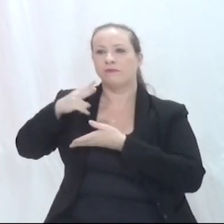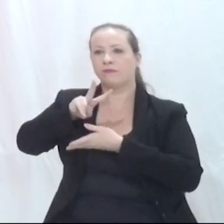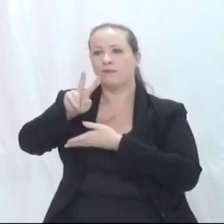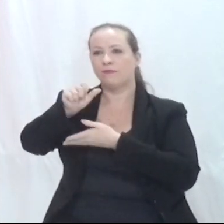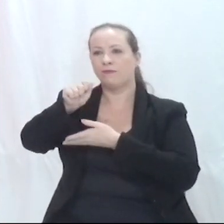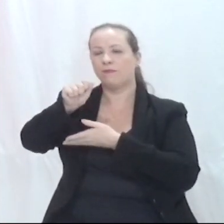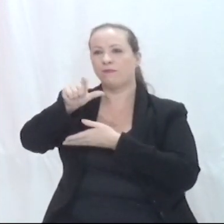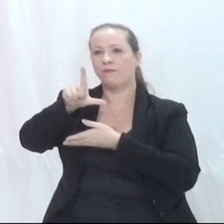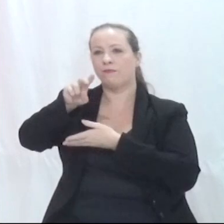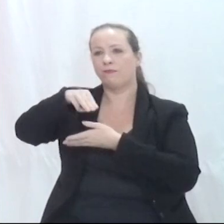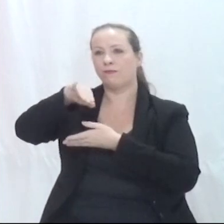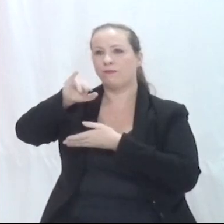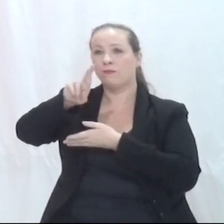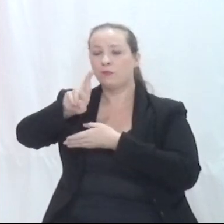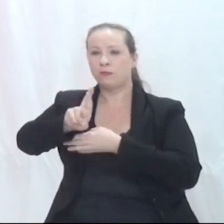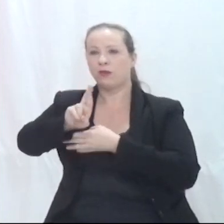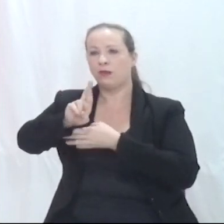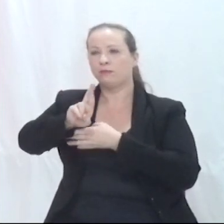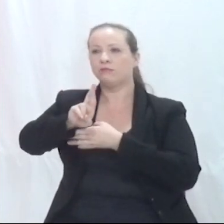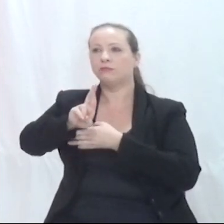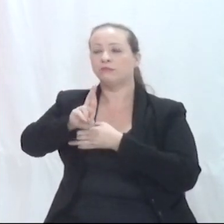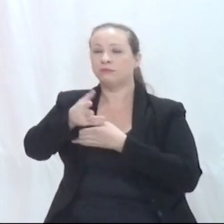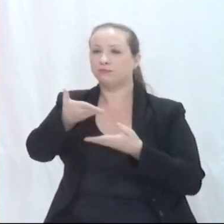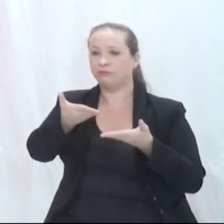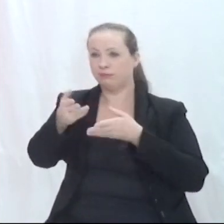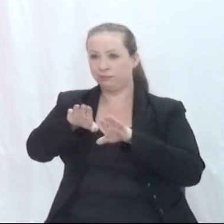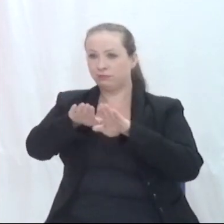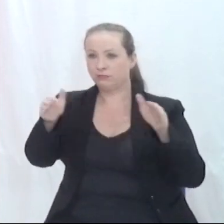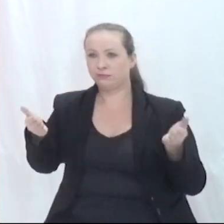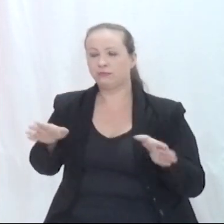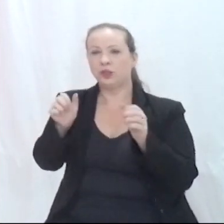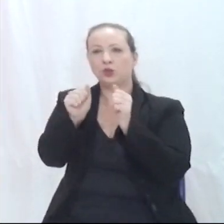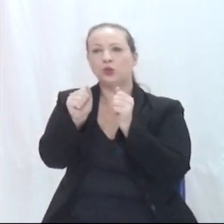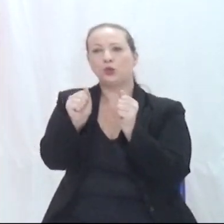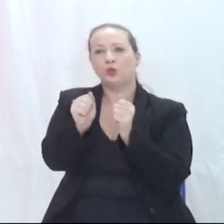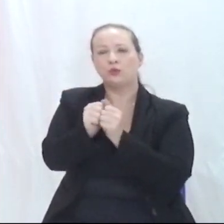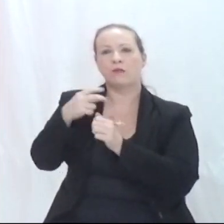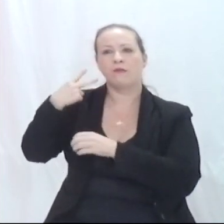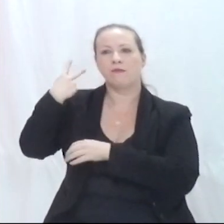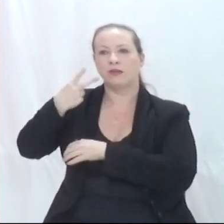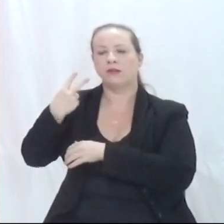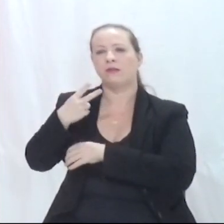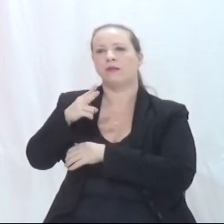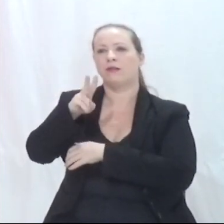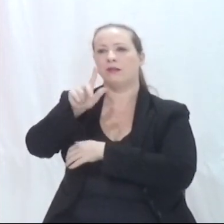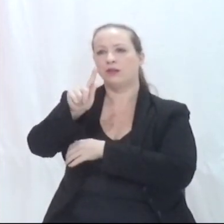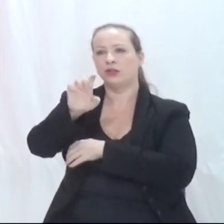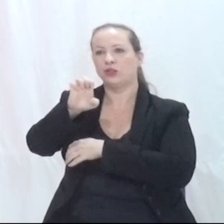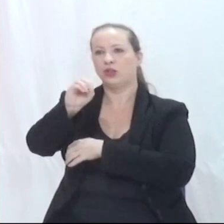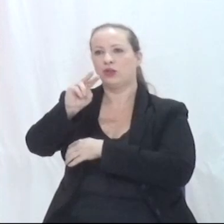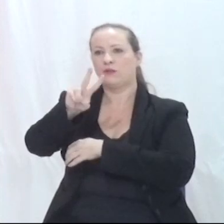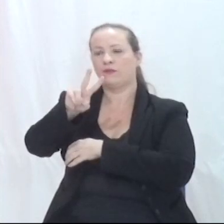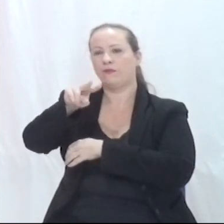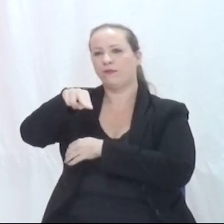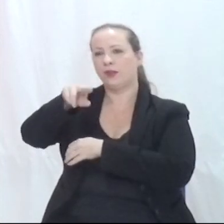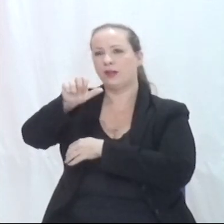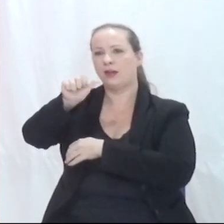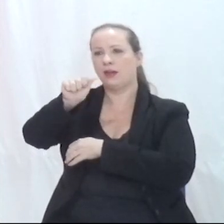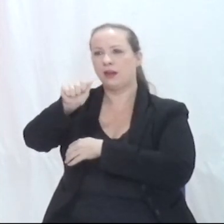Edalgostin, possa fazer parte da mesa, também juntamente a vereadora Giovanna Benedetti Zanetti.